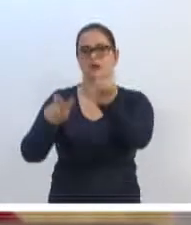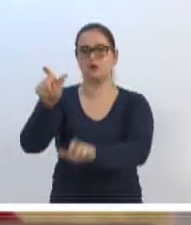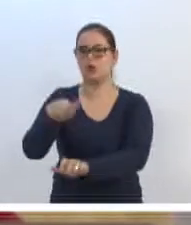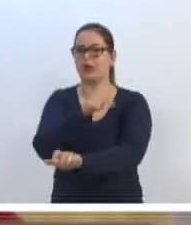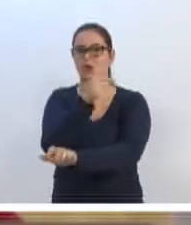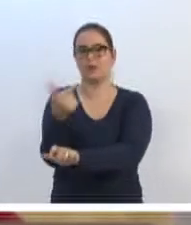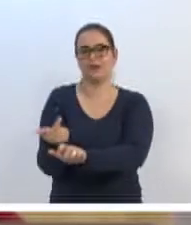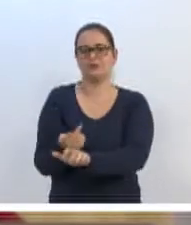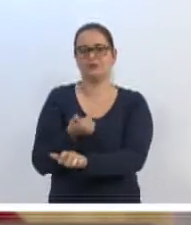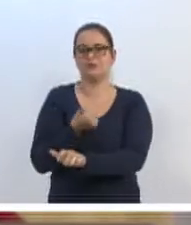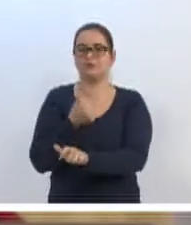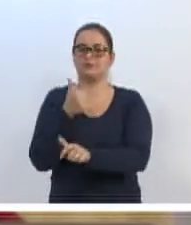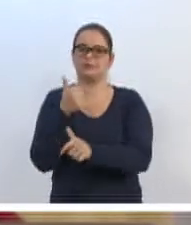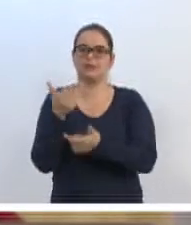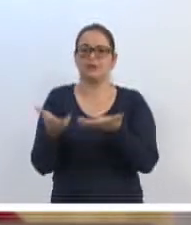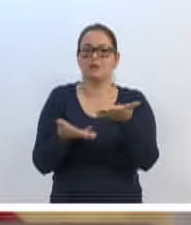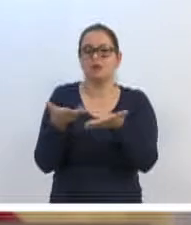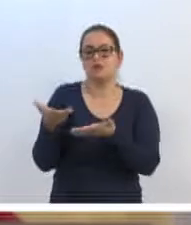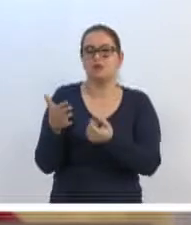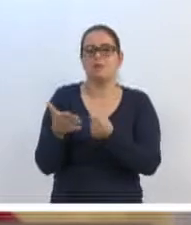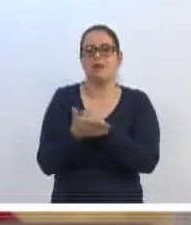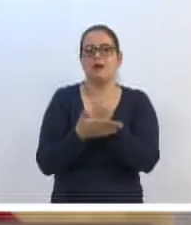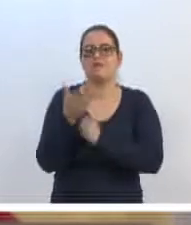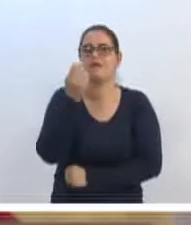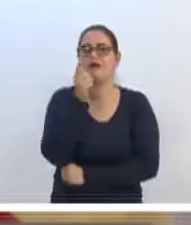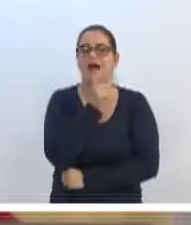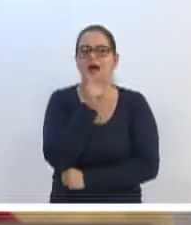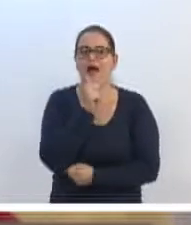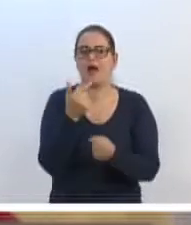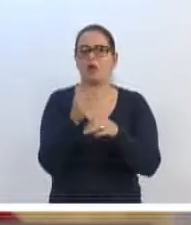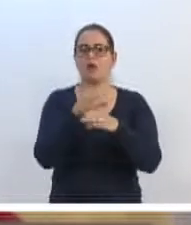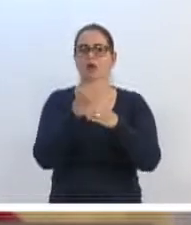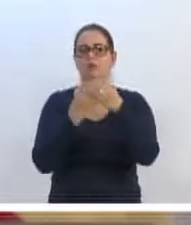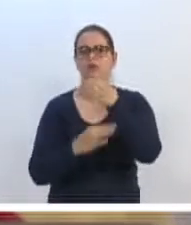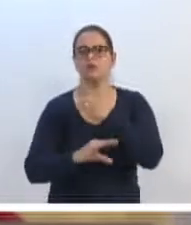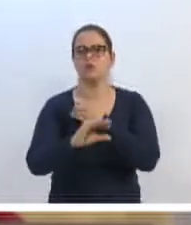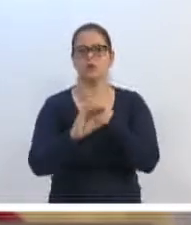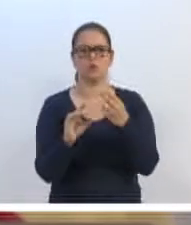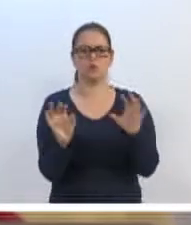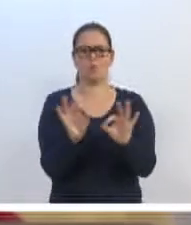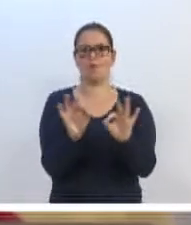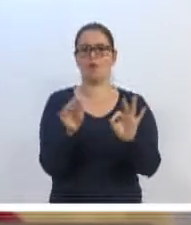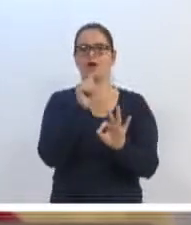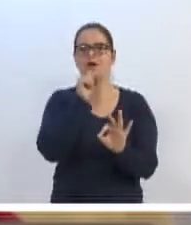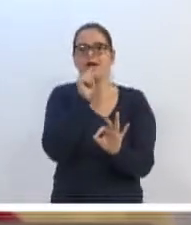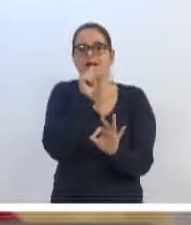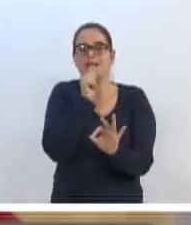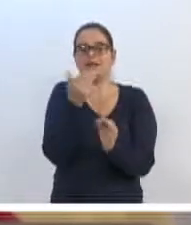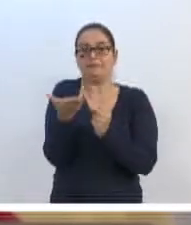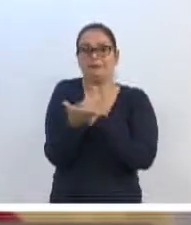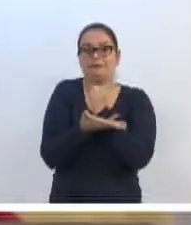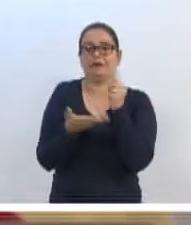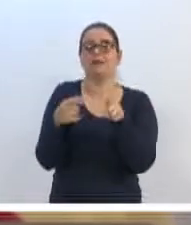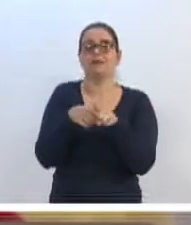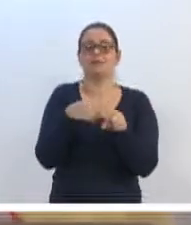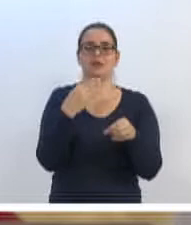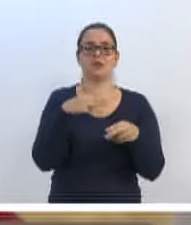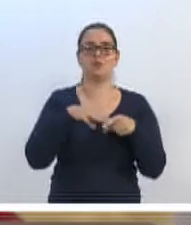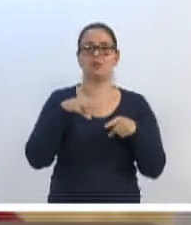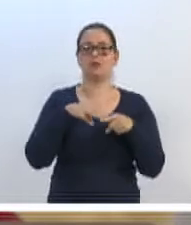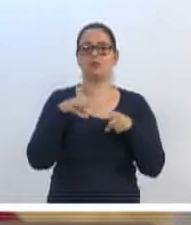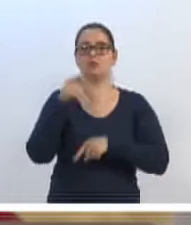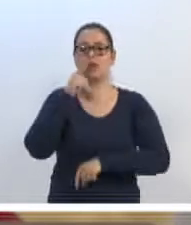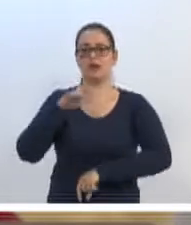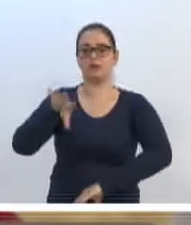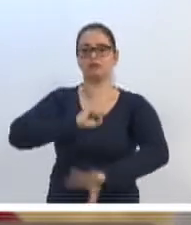têm os seus serviços básicos, seja água, saneamento, água, esgoto, saneamento, e, por um outro lado, também o município acaba também não arrecadando